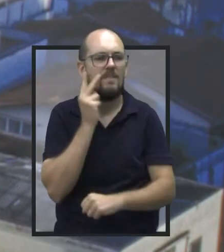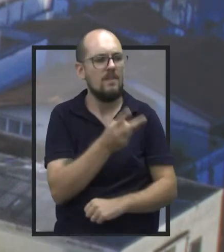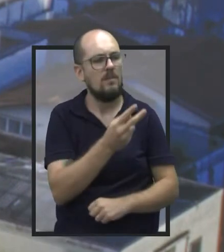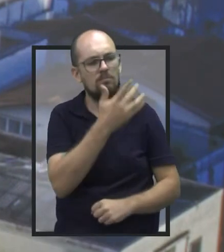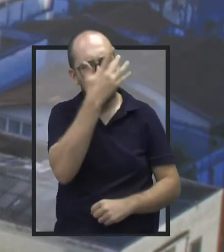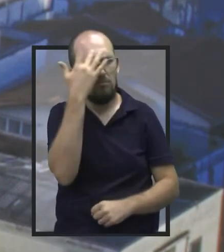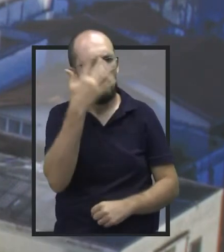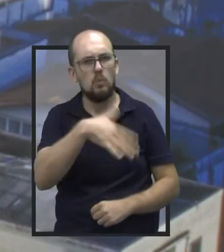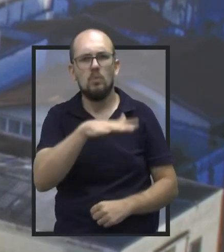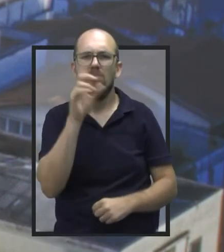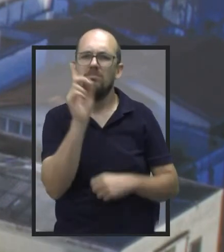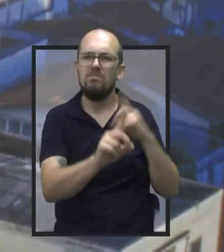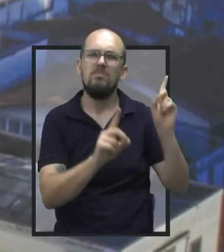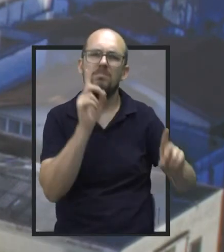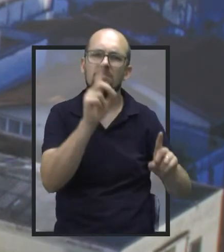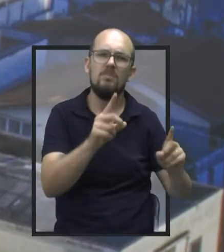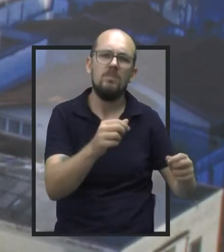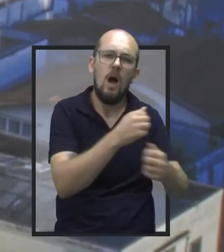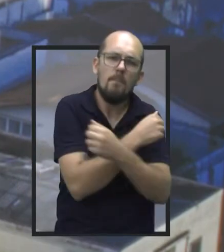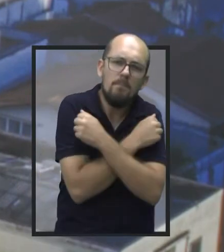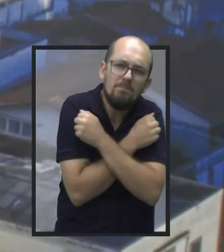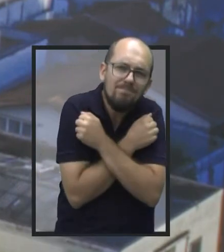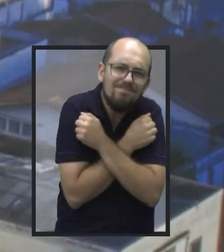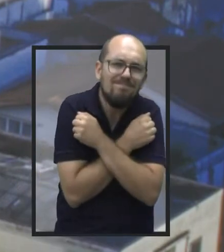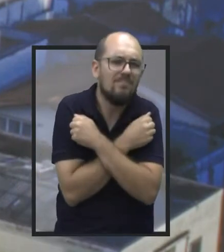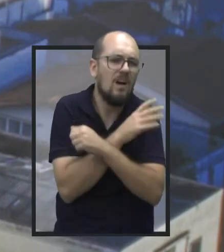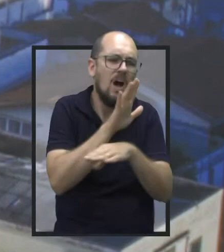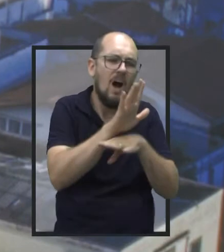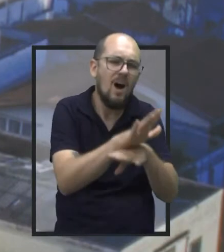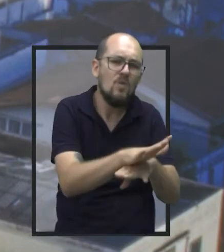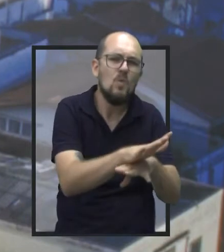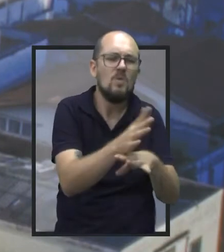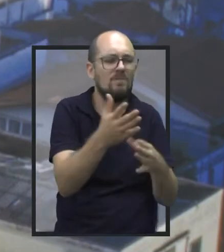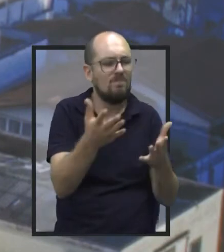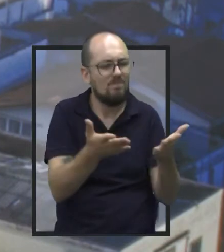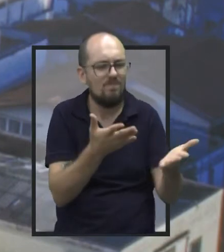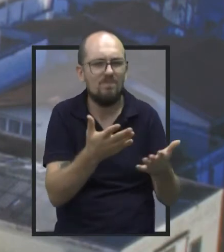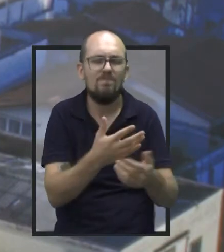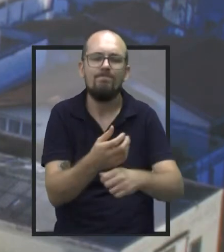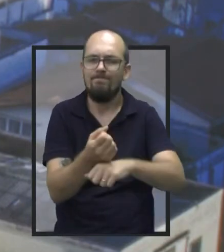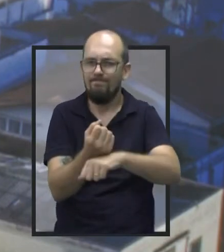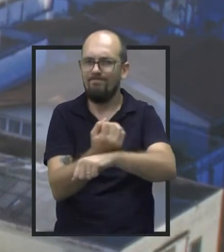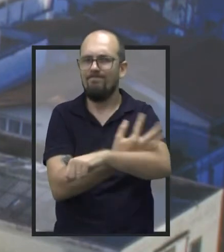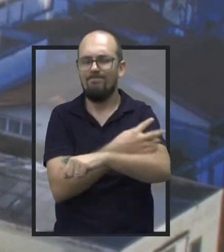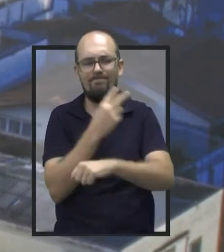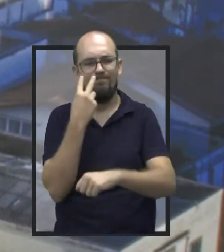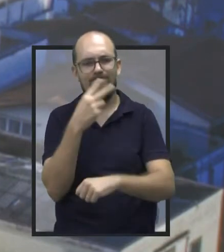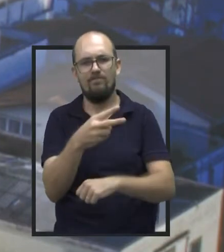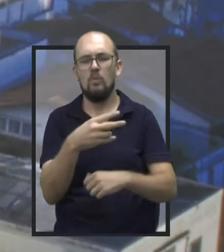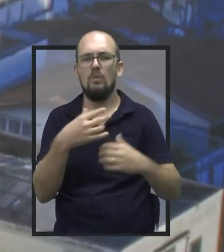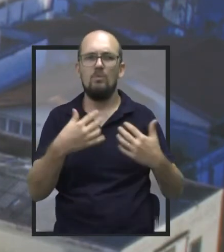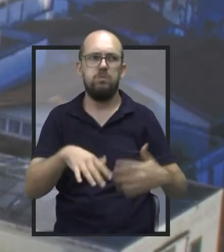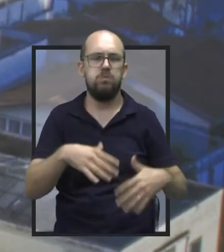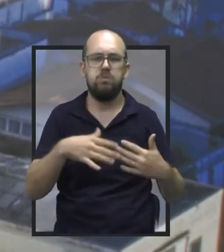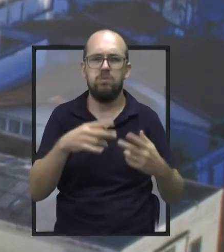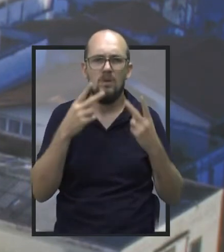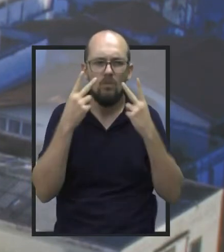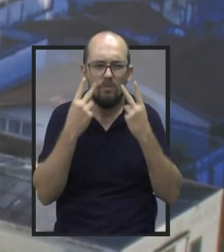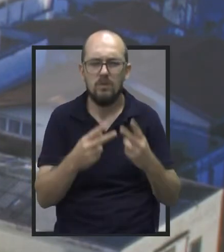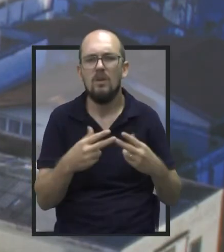pessoas chegando, abraçando, tentando ajudar de alguma forma. Foi emocionante o que... as cenas que eu pude